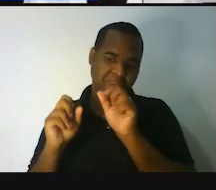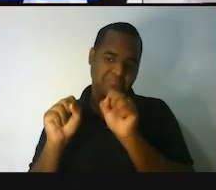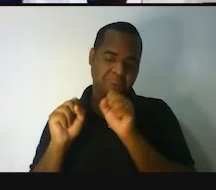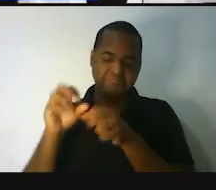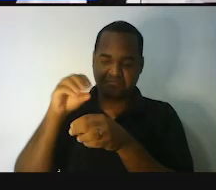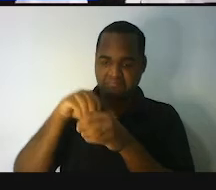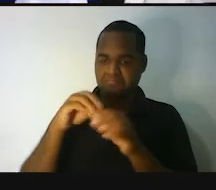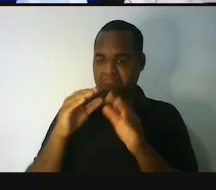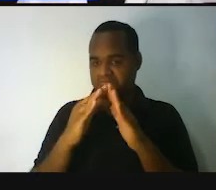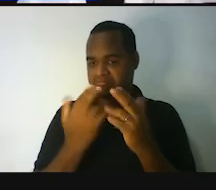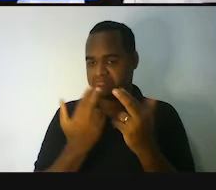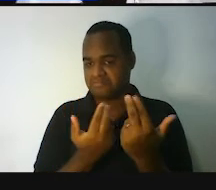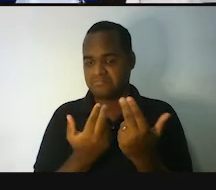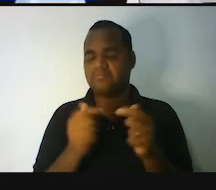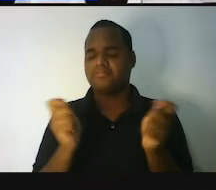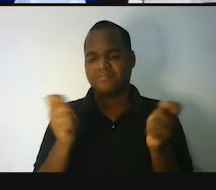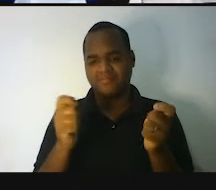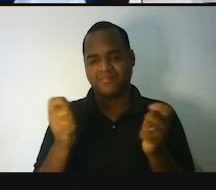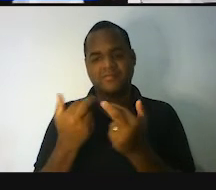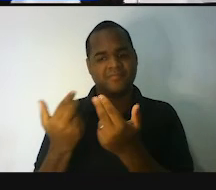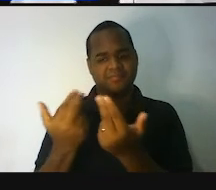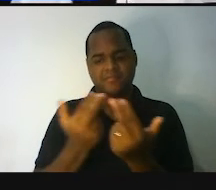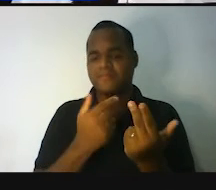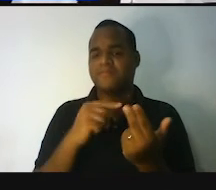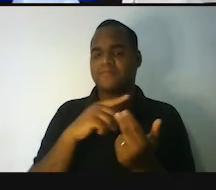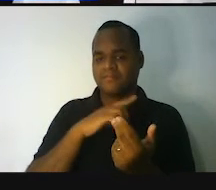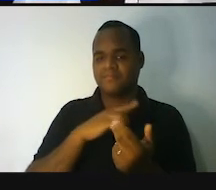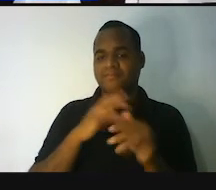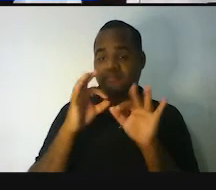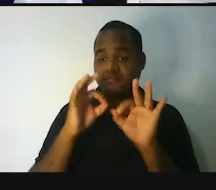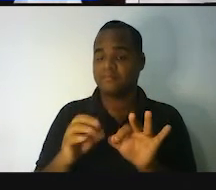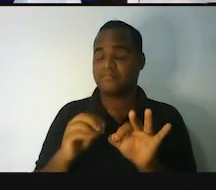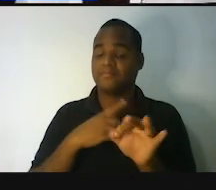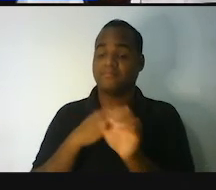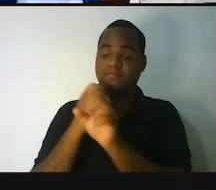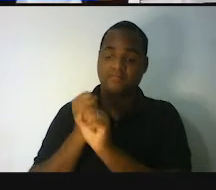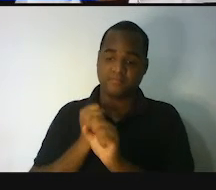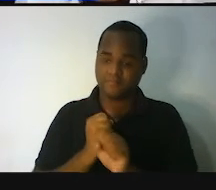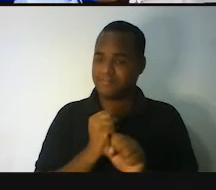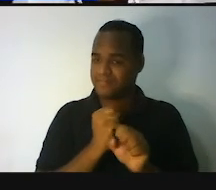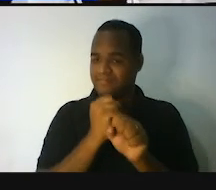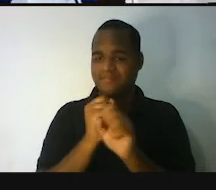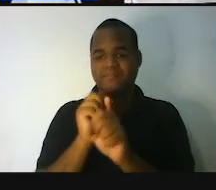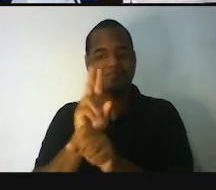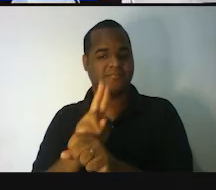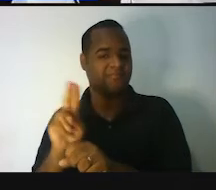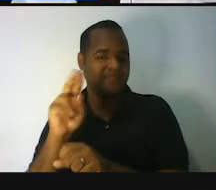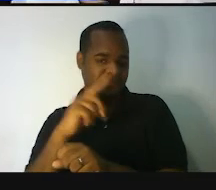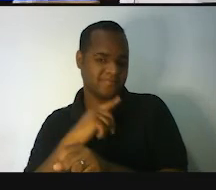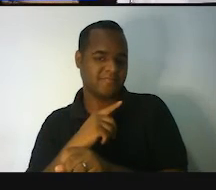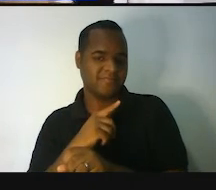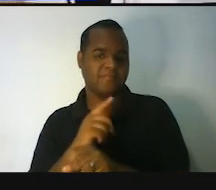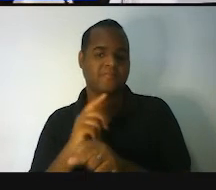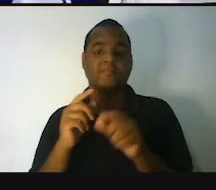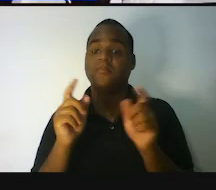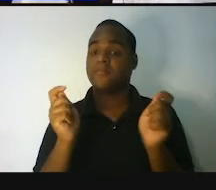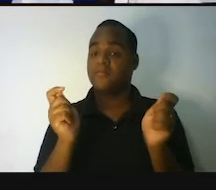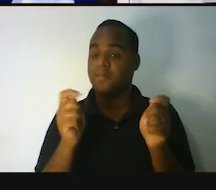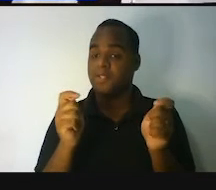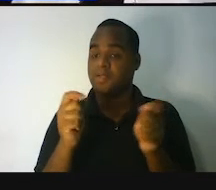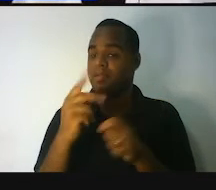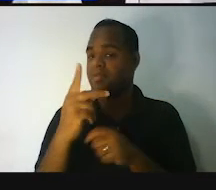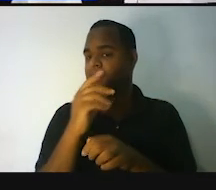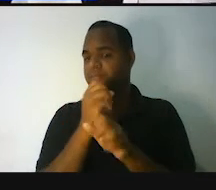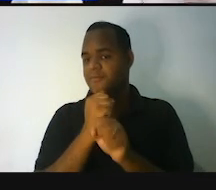que morem com você, que faça a mesma coisa nessa mesma parede usando o palmo. E aí, vai dar uma quantidade